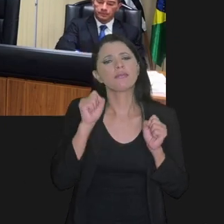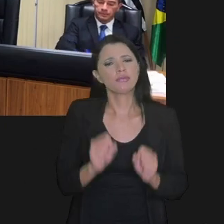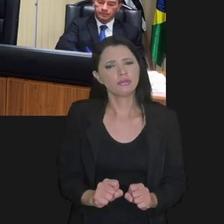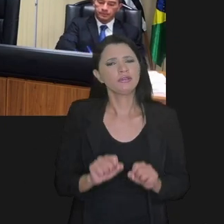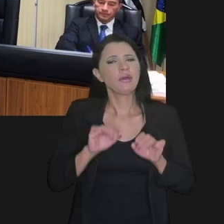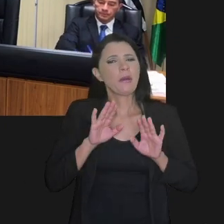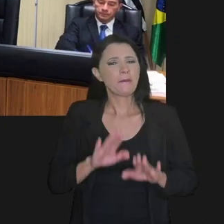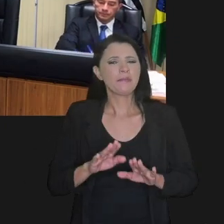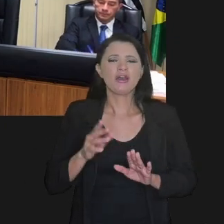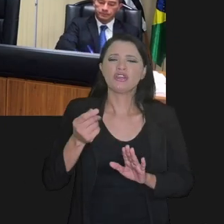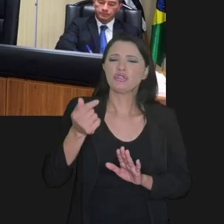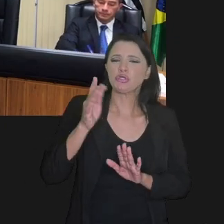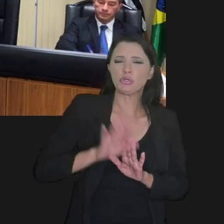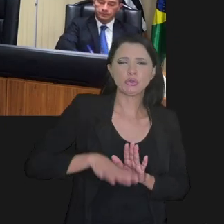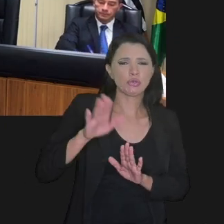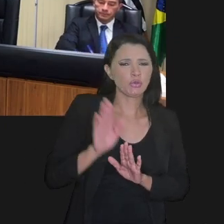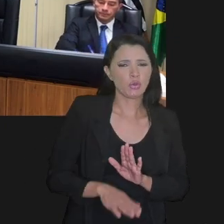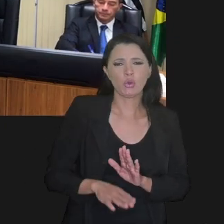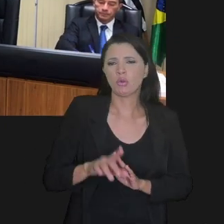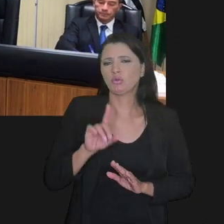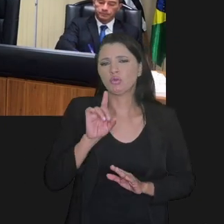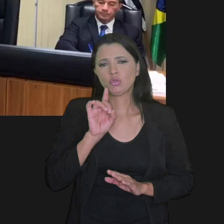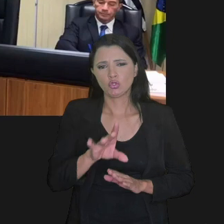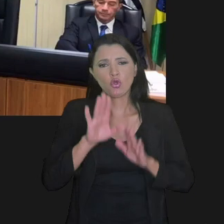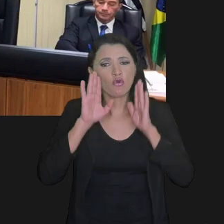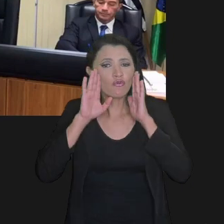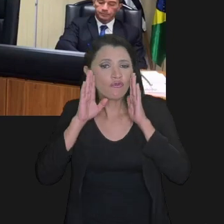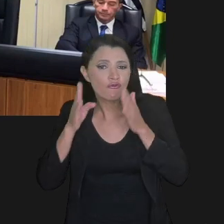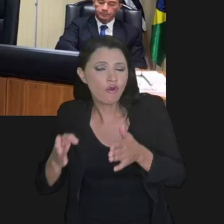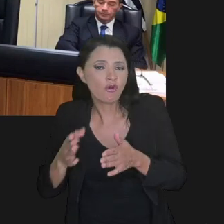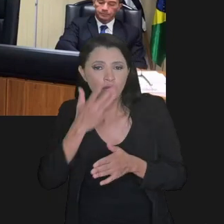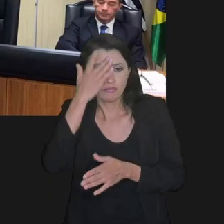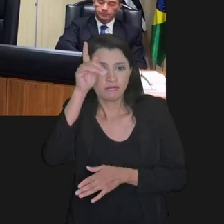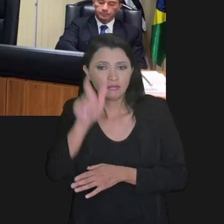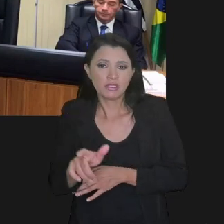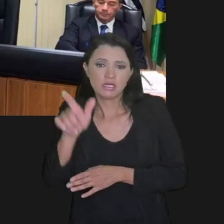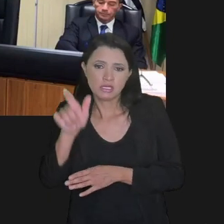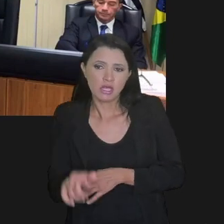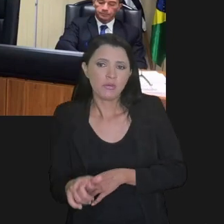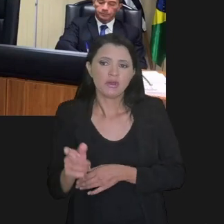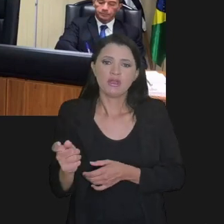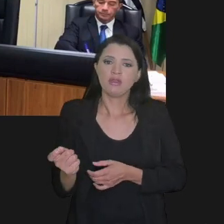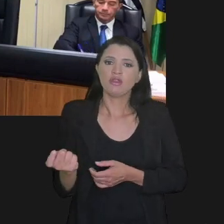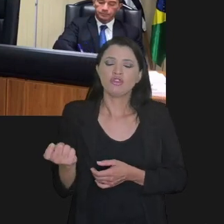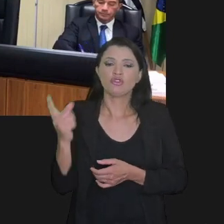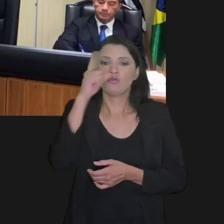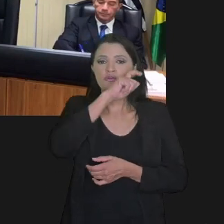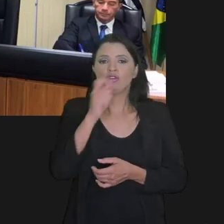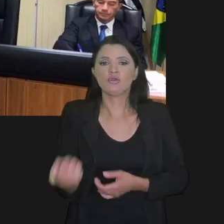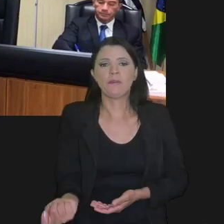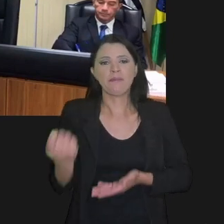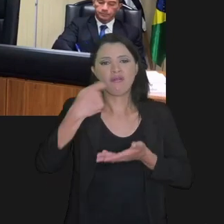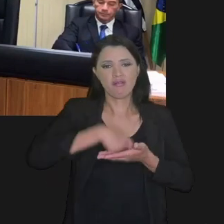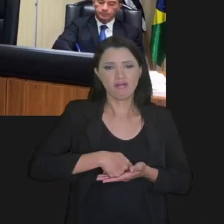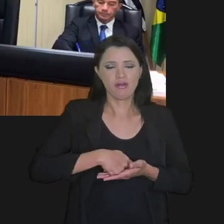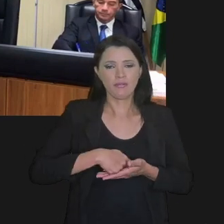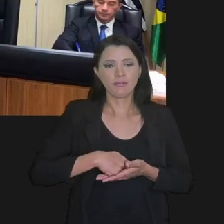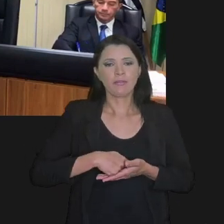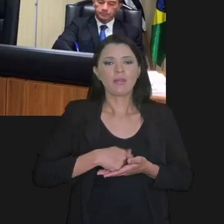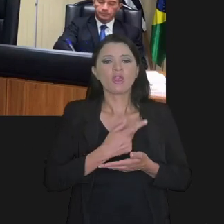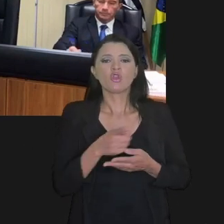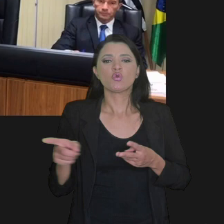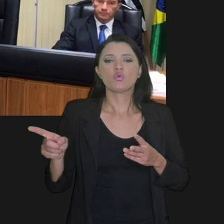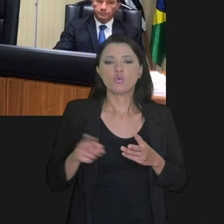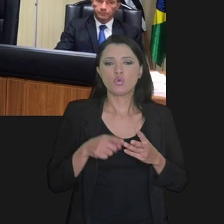garantias, isso é possível, mas desconto está realmente focado nos contribuintes irrecuperáveis ou de difícil